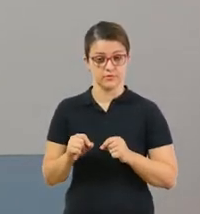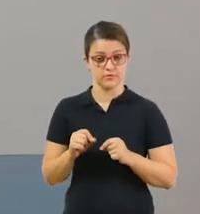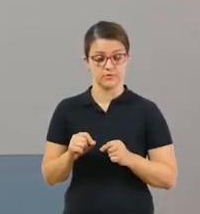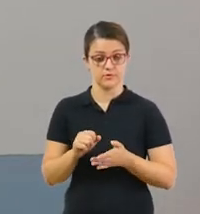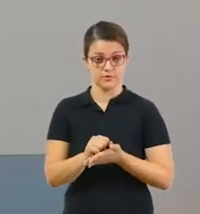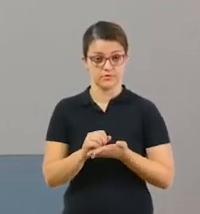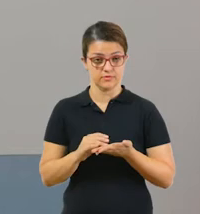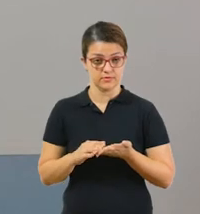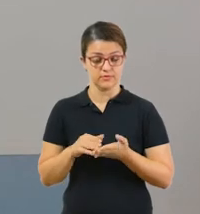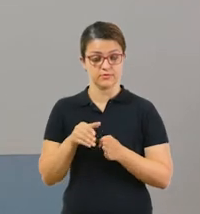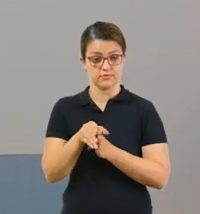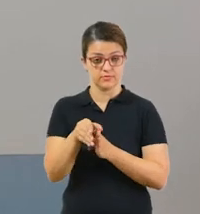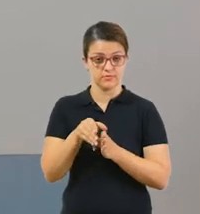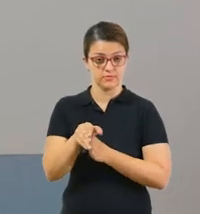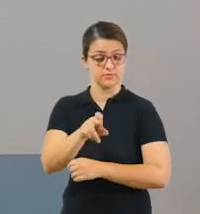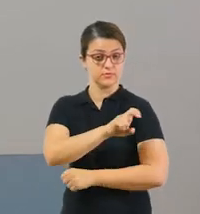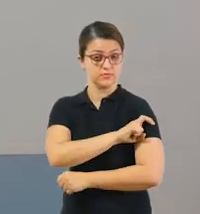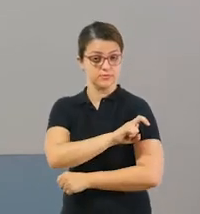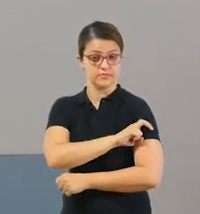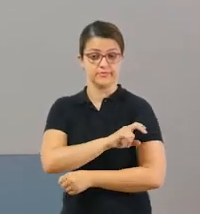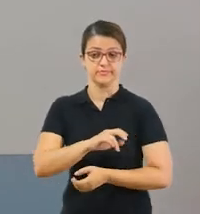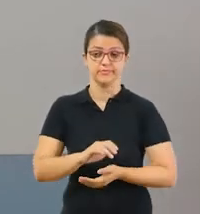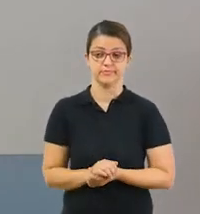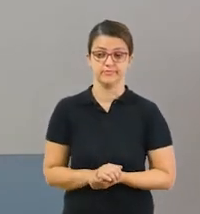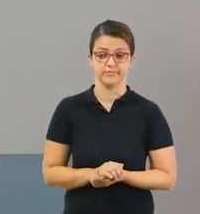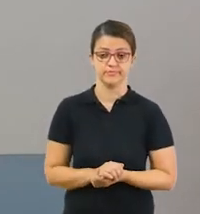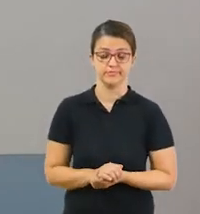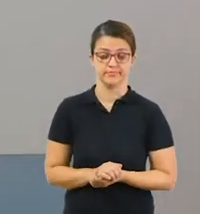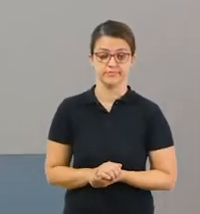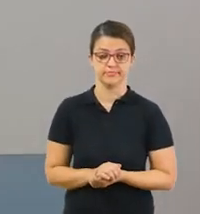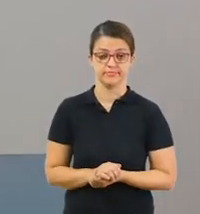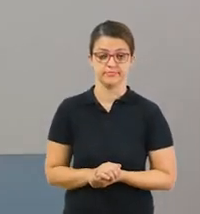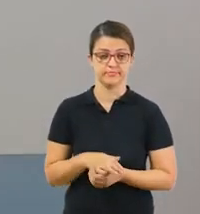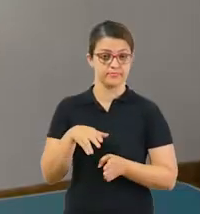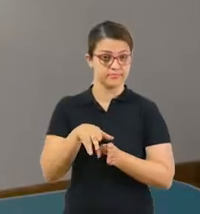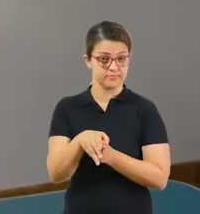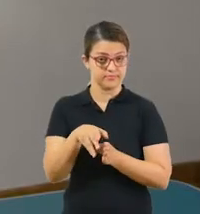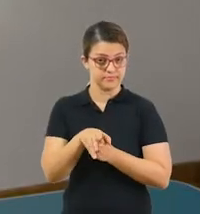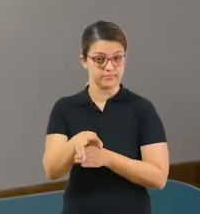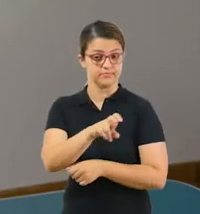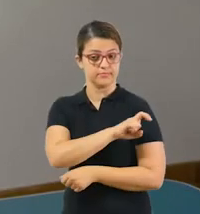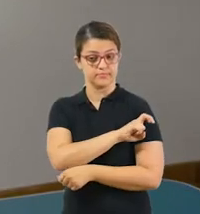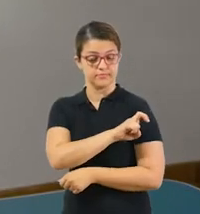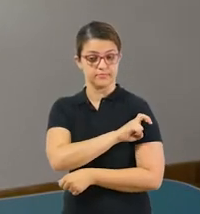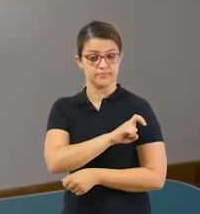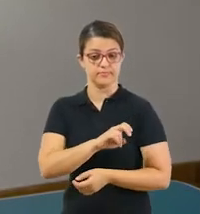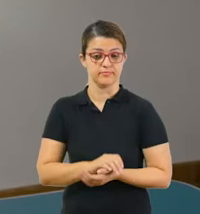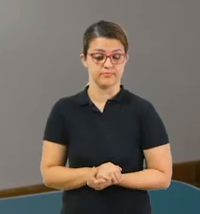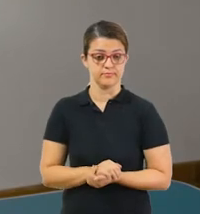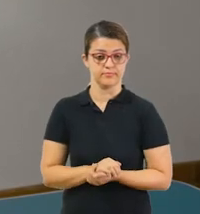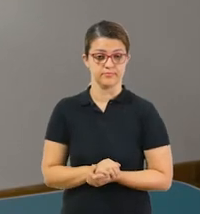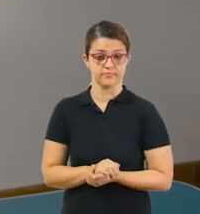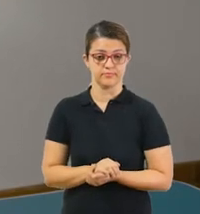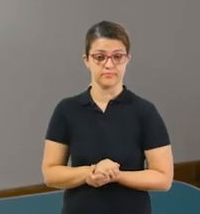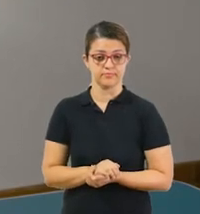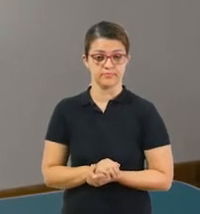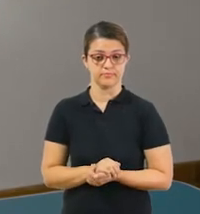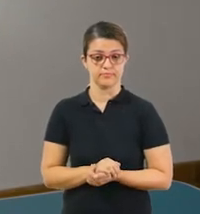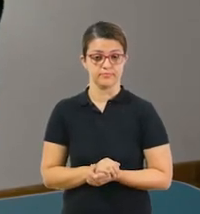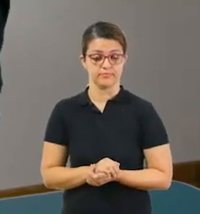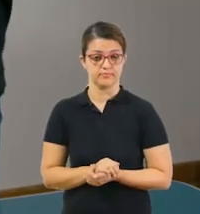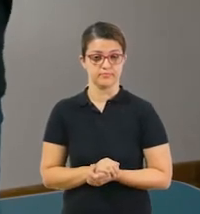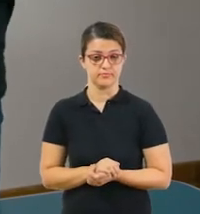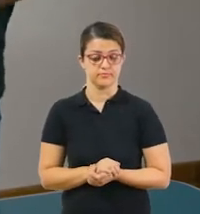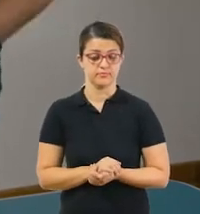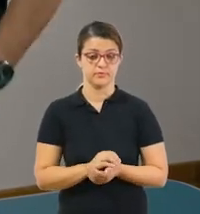proposta da lição de casa para o quinto ano. A proposta da lição de casa do quinto ano, ela traz inicialmente na